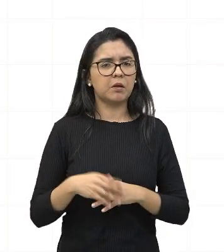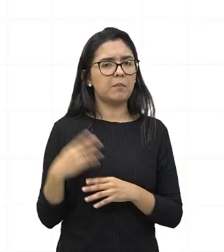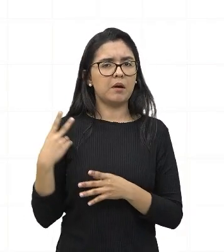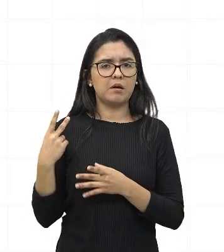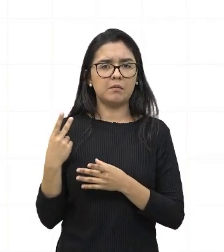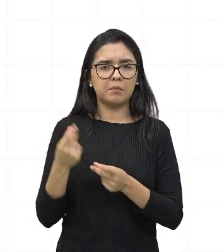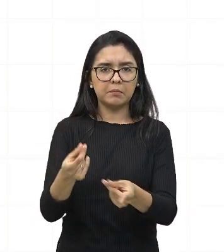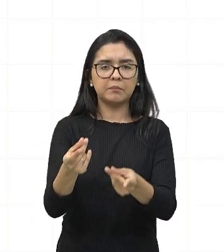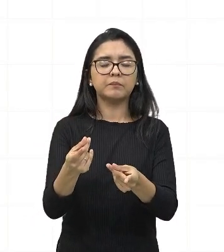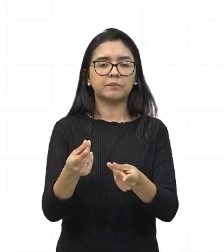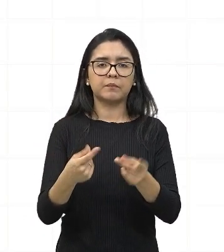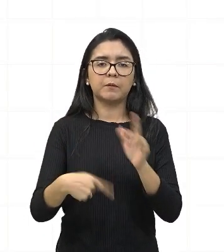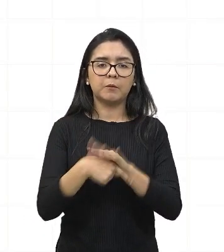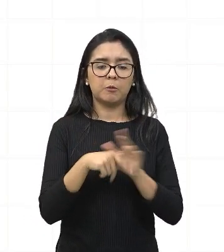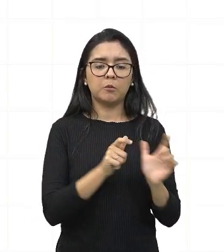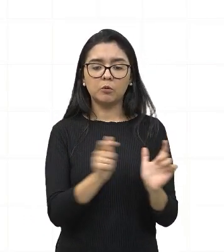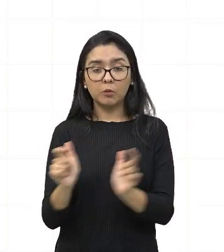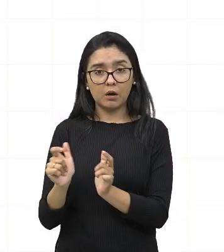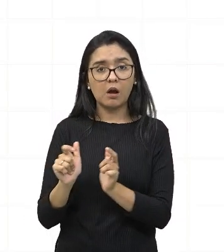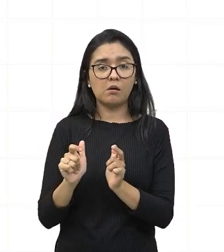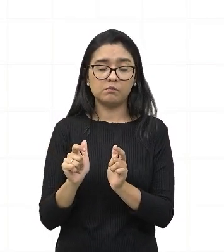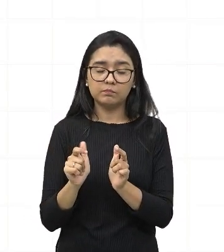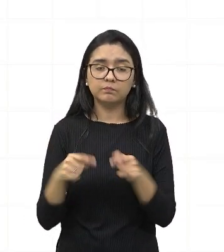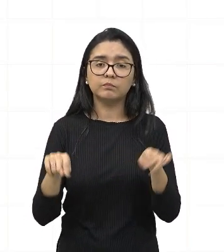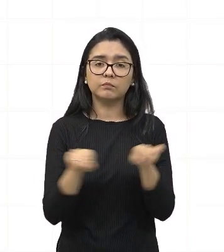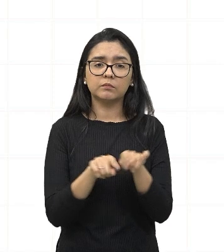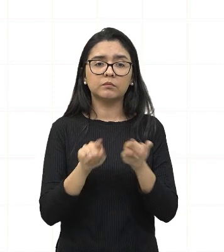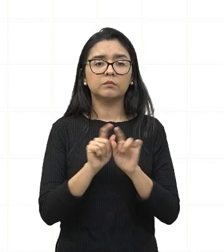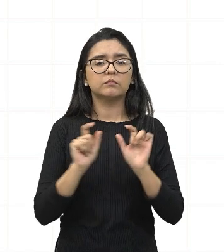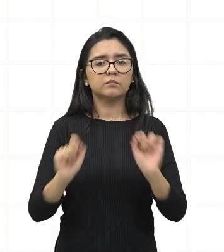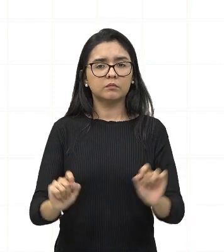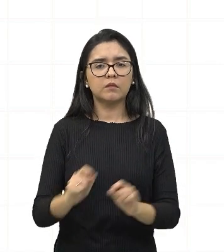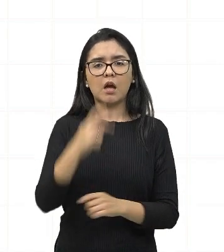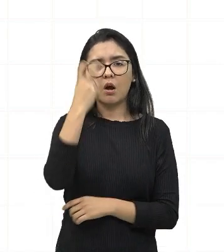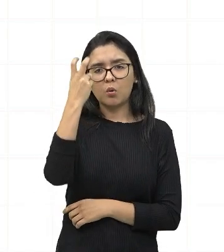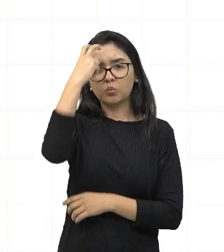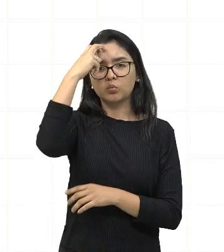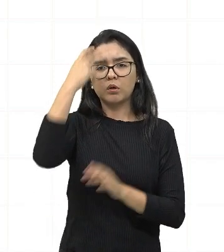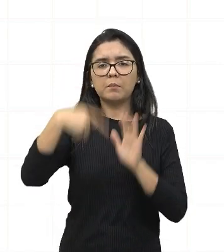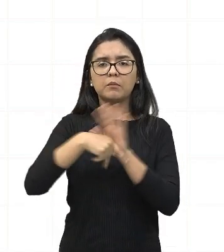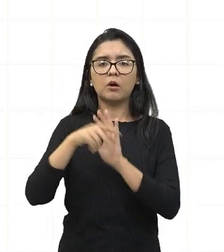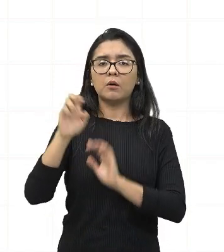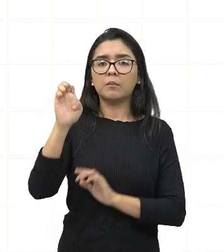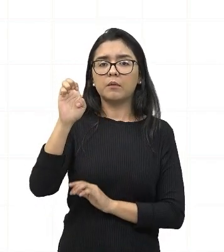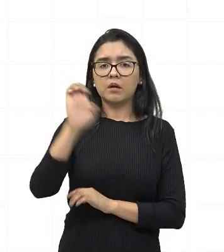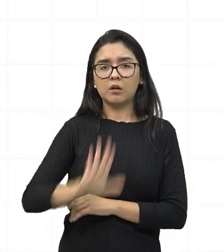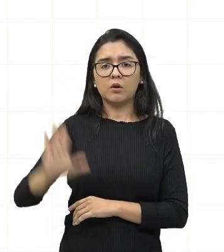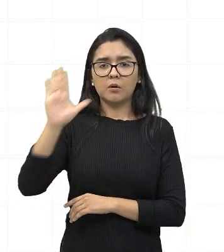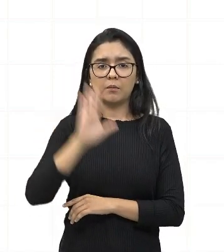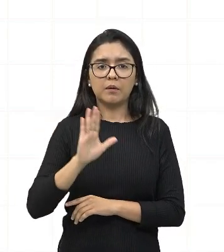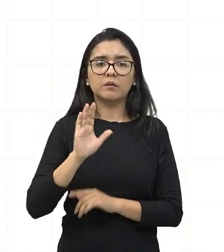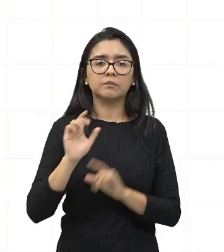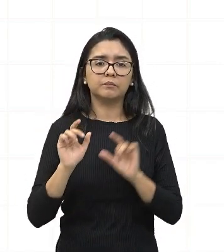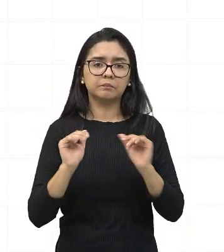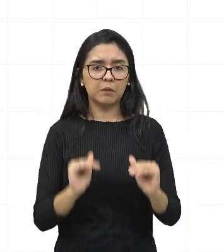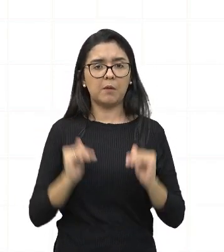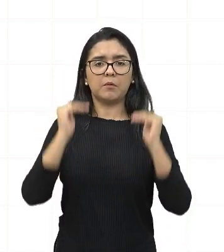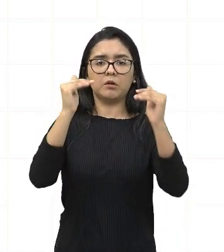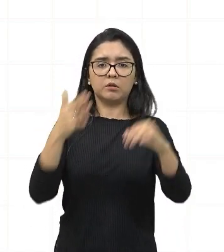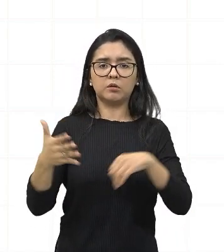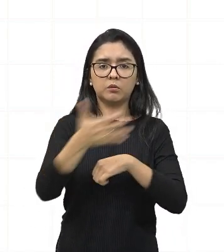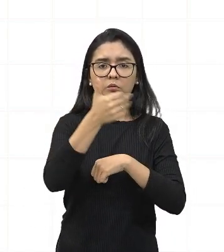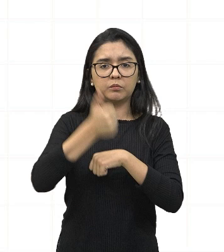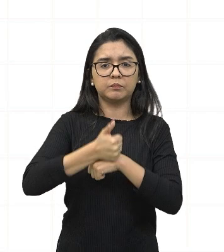dentro dessas localidades. Então, a imposição da cultura europeia pelas potências coloniais resultou na